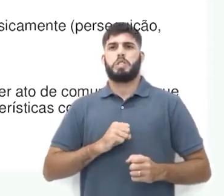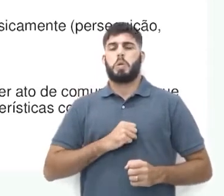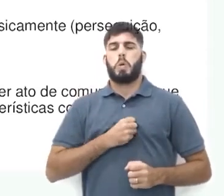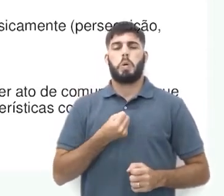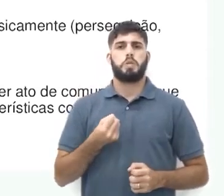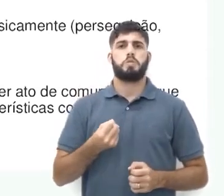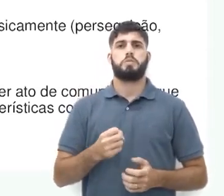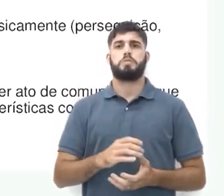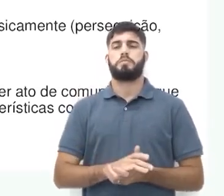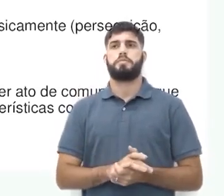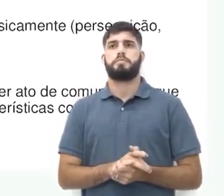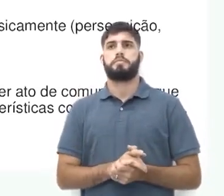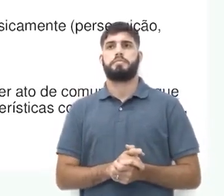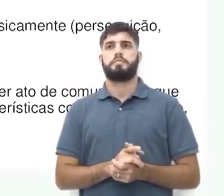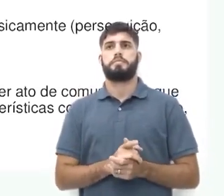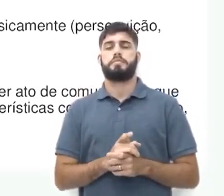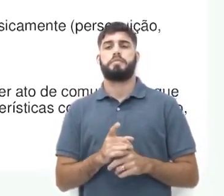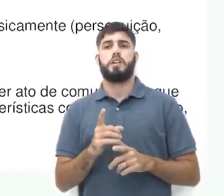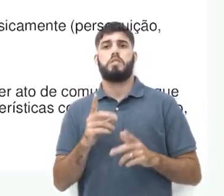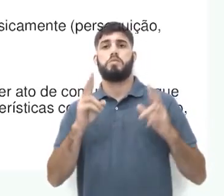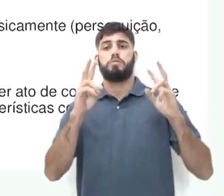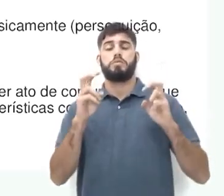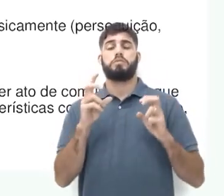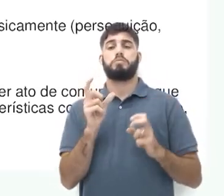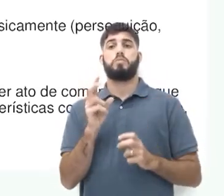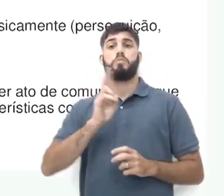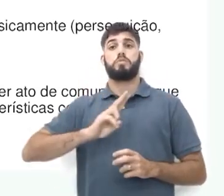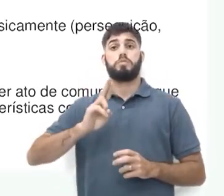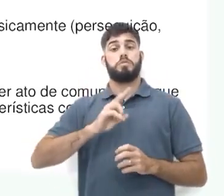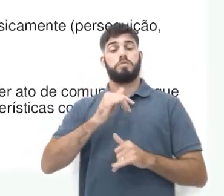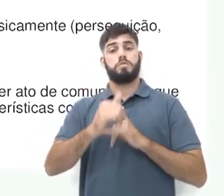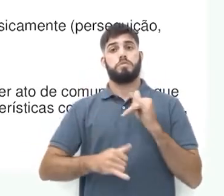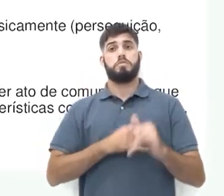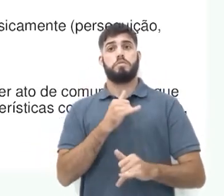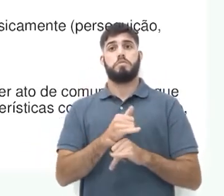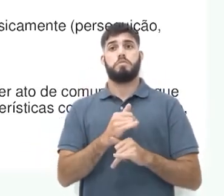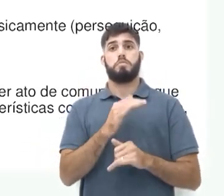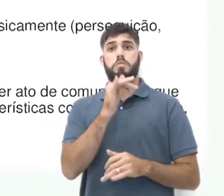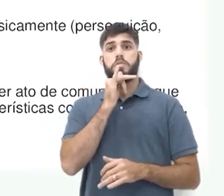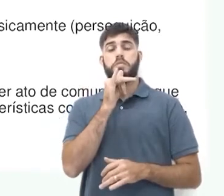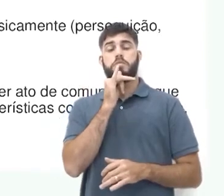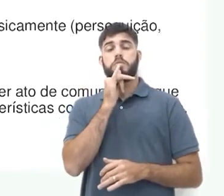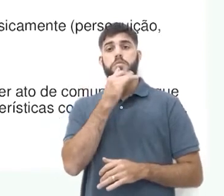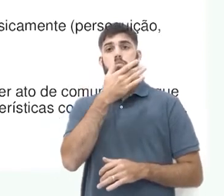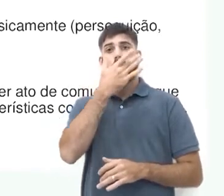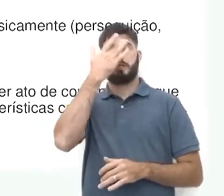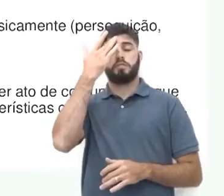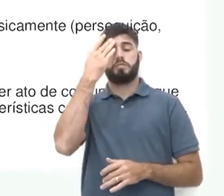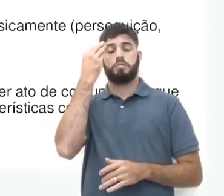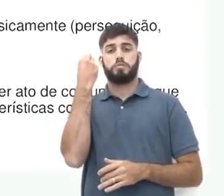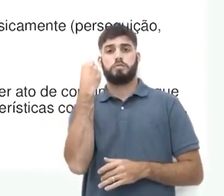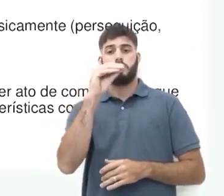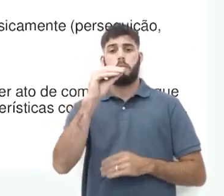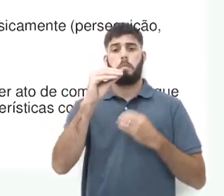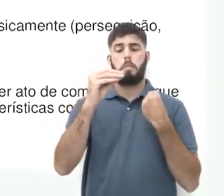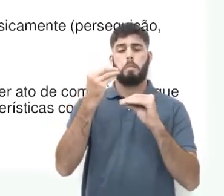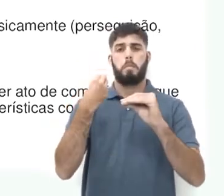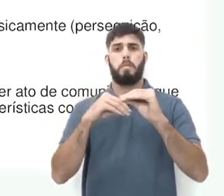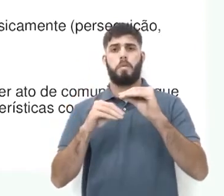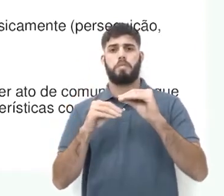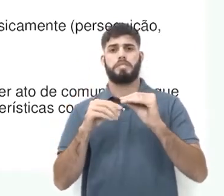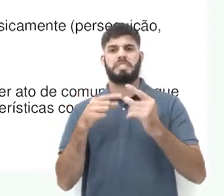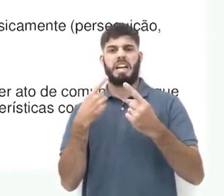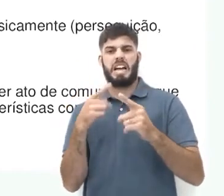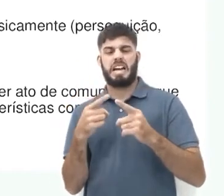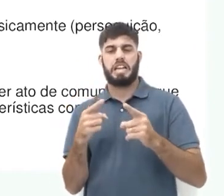inglês. É um termo usado na internet para classificar pessoas que postam comentários de ódio ou crítica